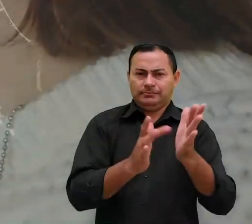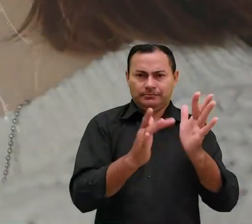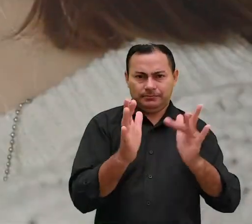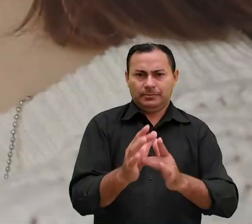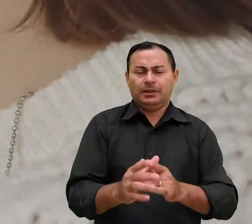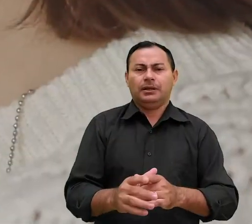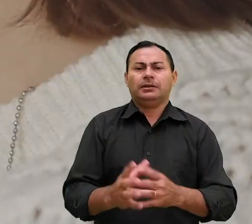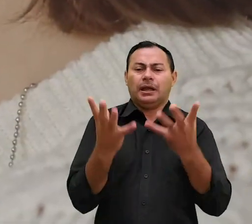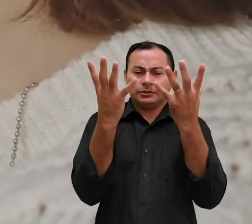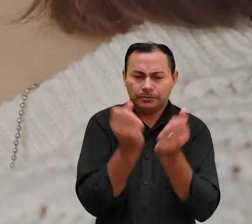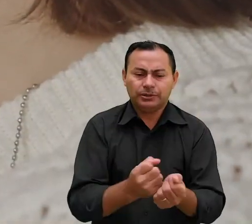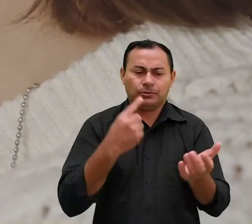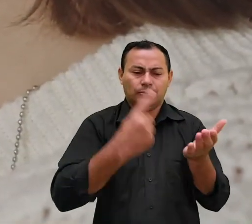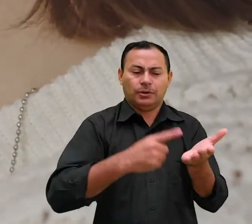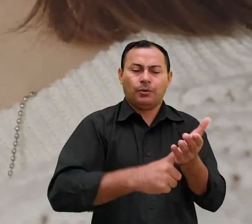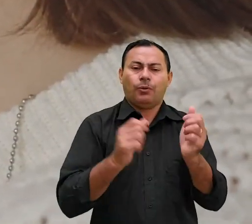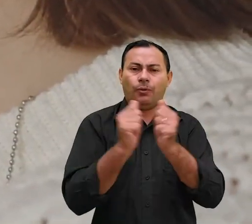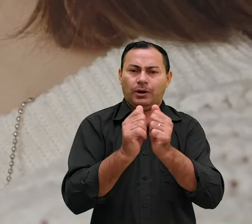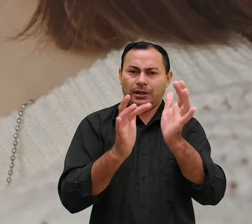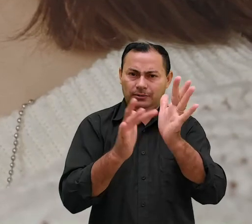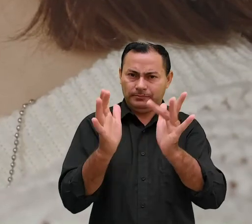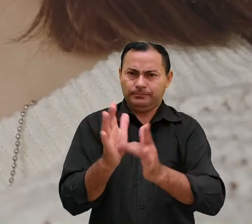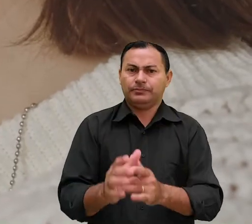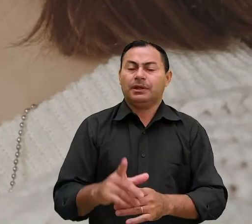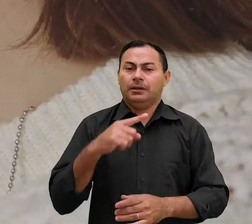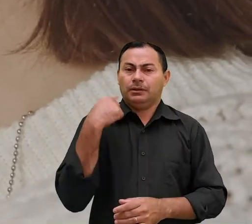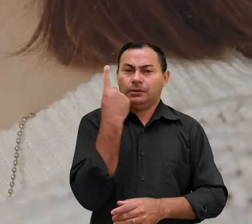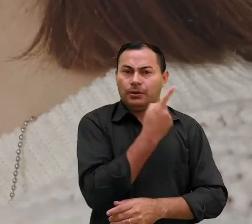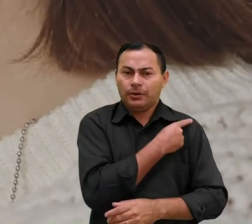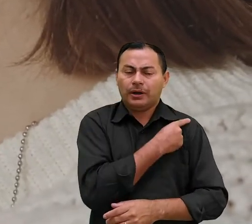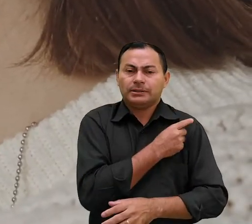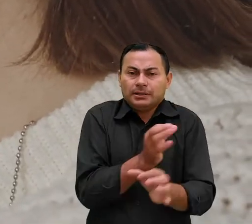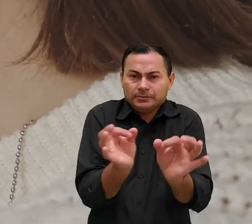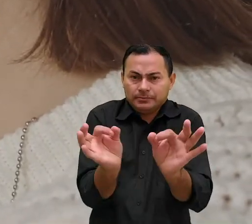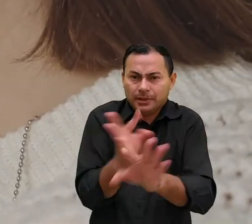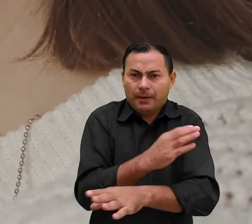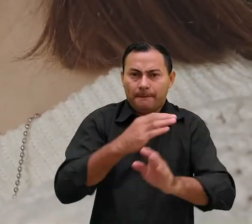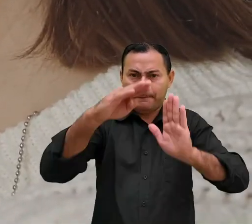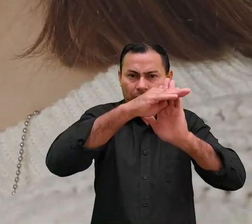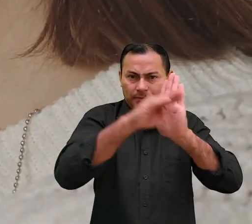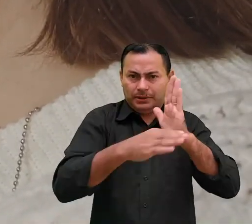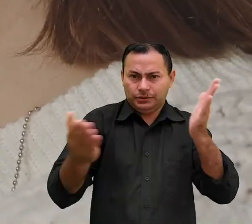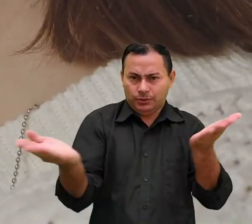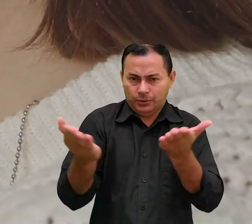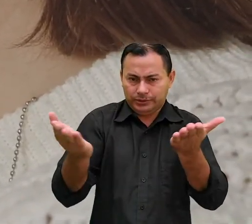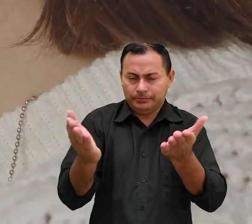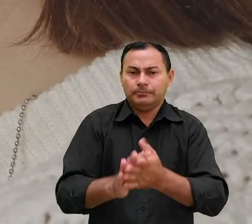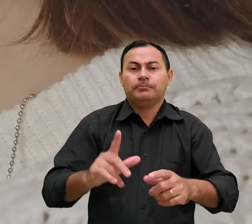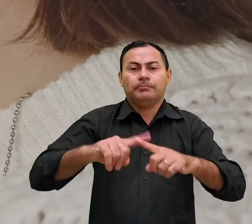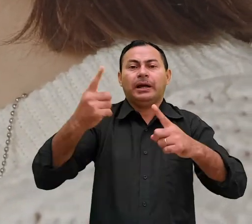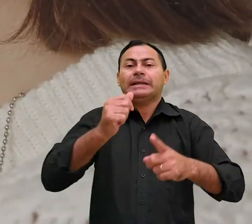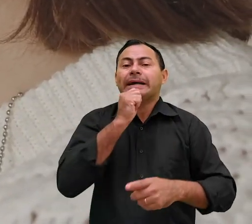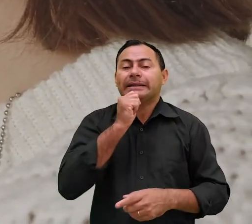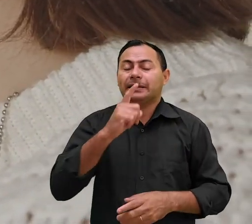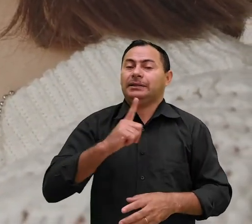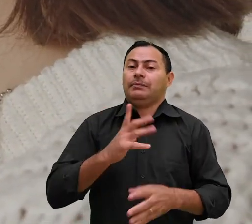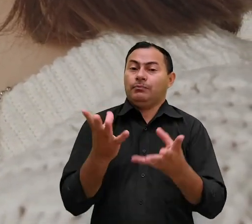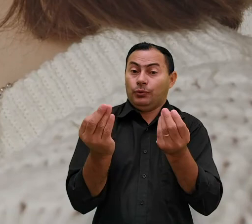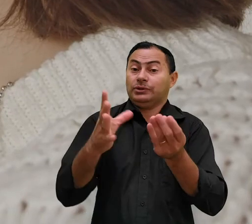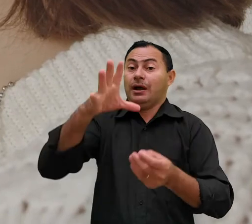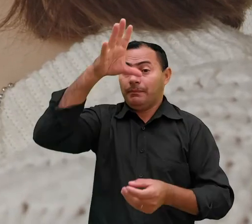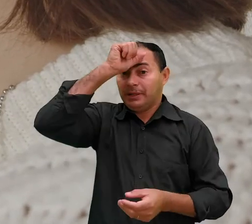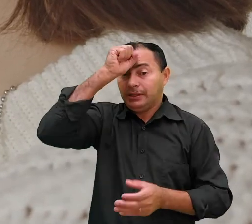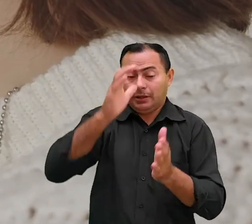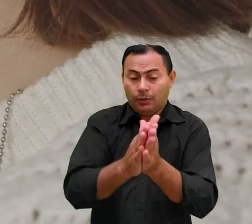Cristo nem assumido um compromisso com ele nós já estamos terminando o programa de hoje mas ainda temos